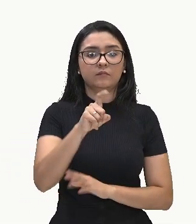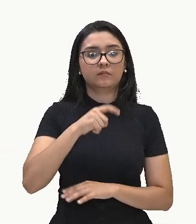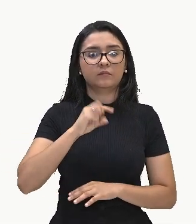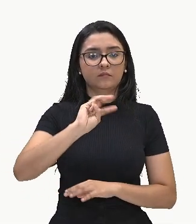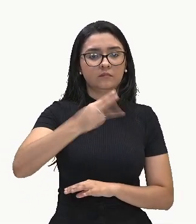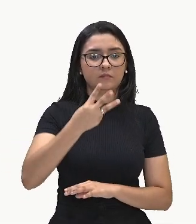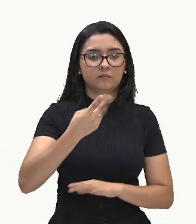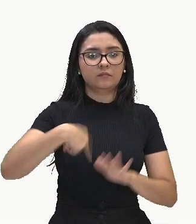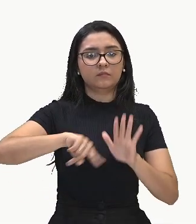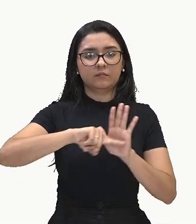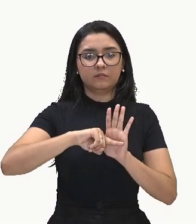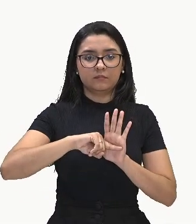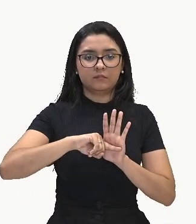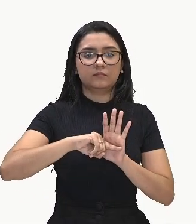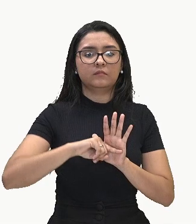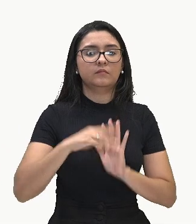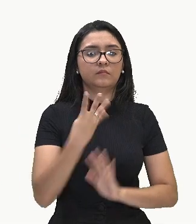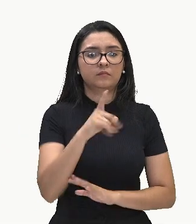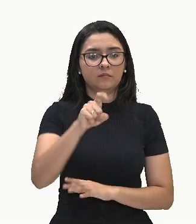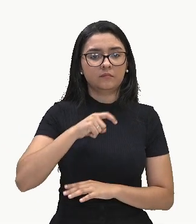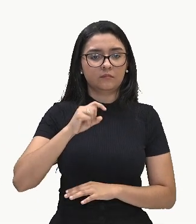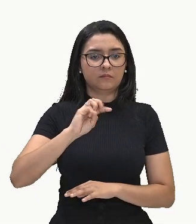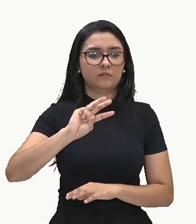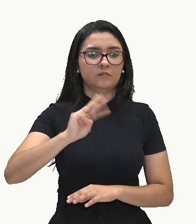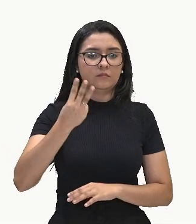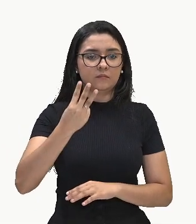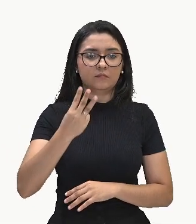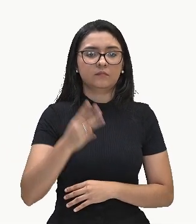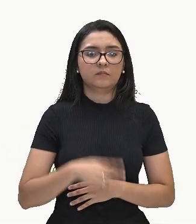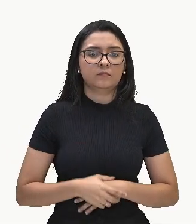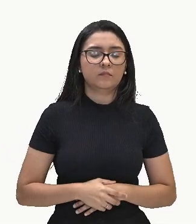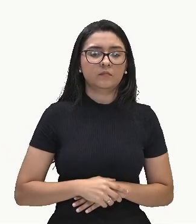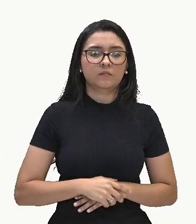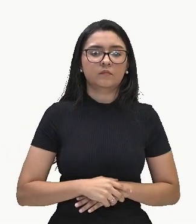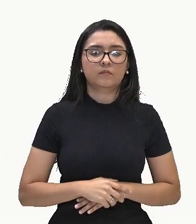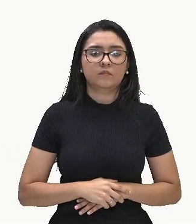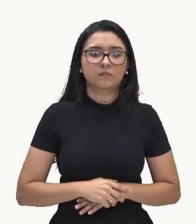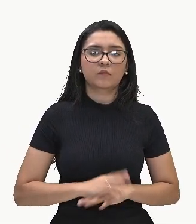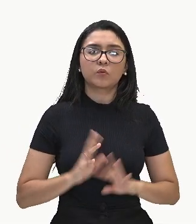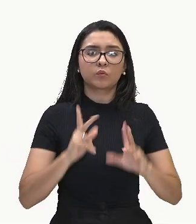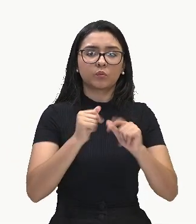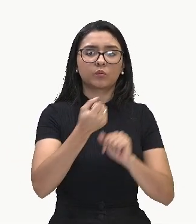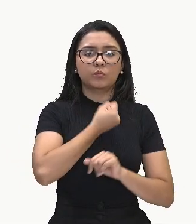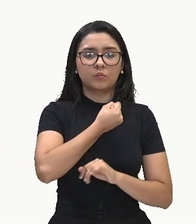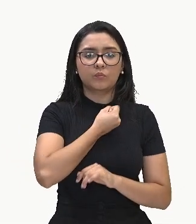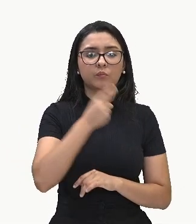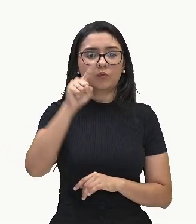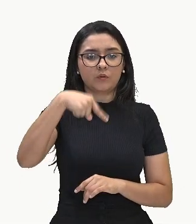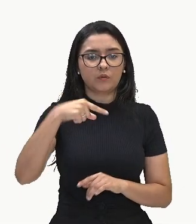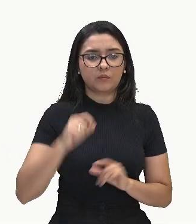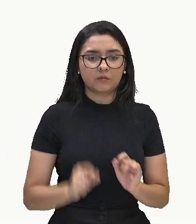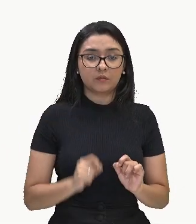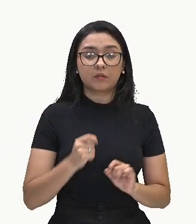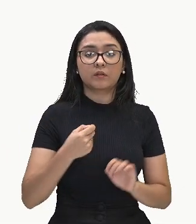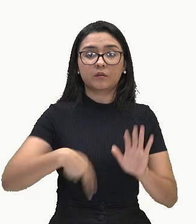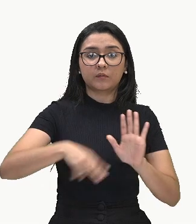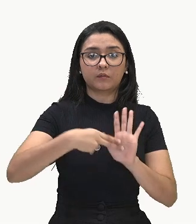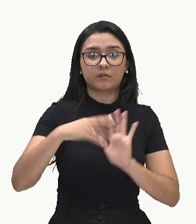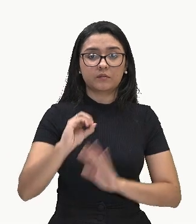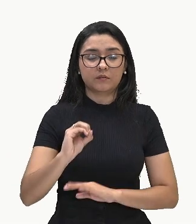4X³ menos 4X³. Todo número menos ele mesmo é zero.